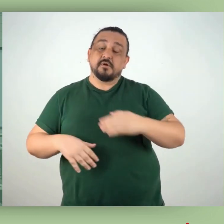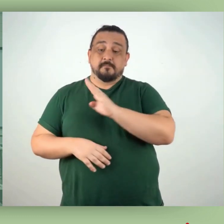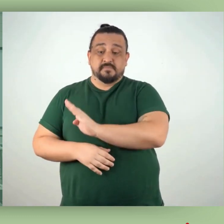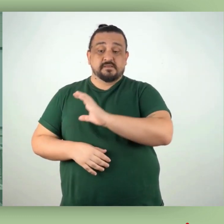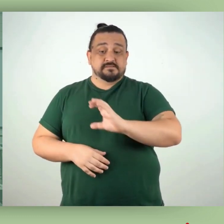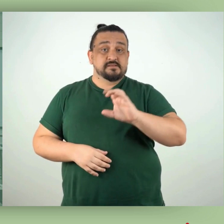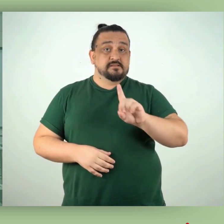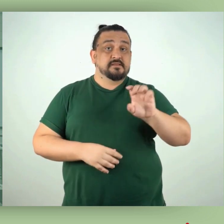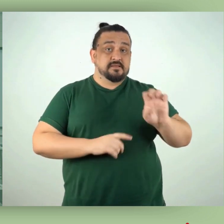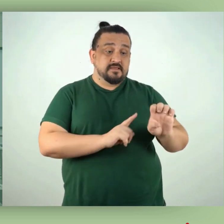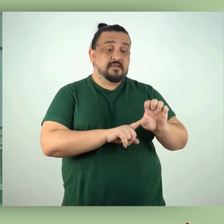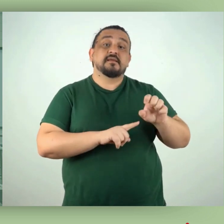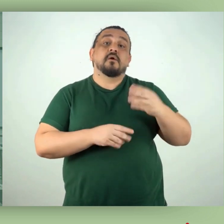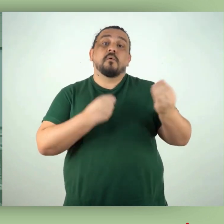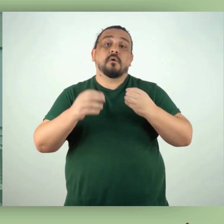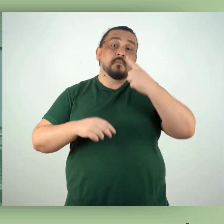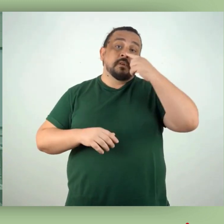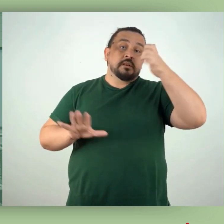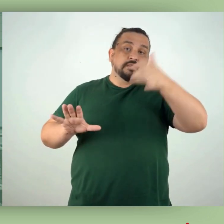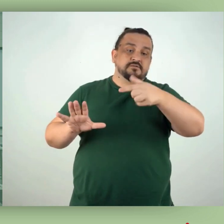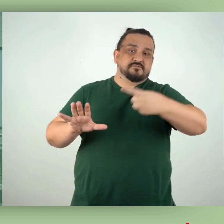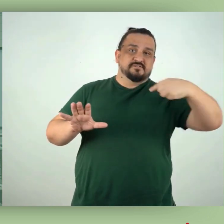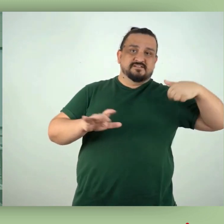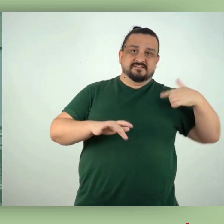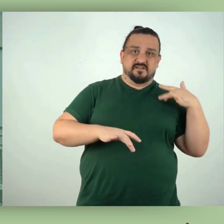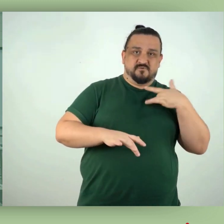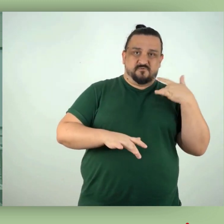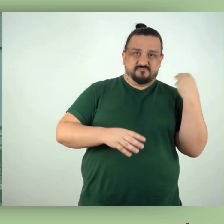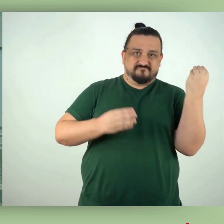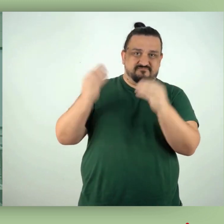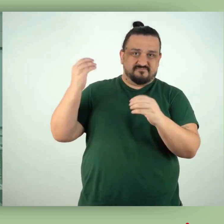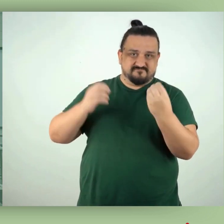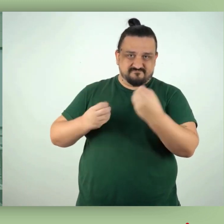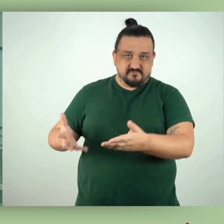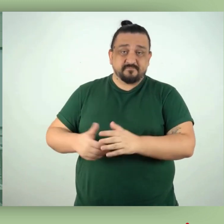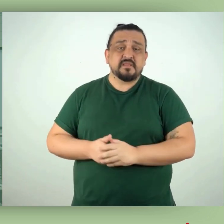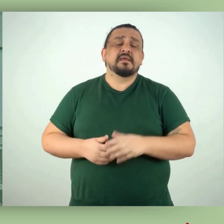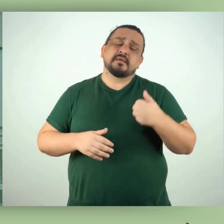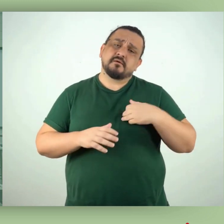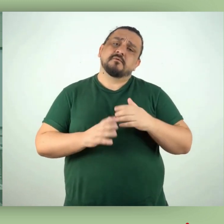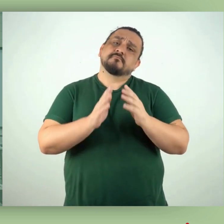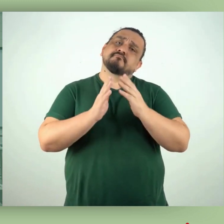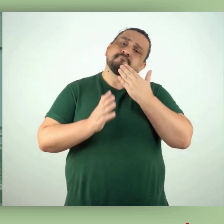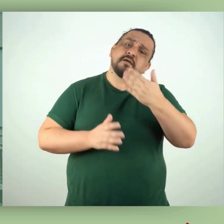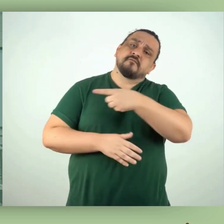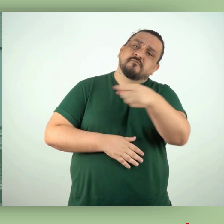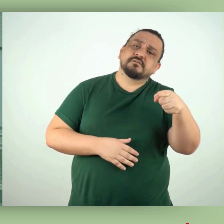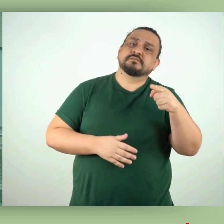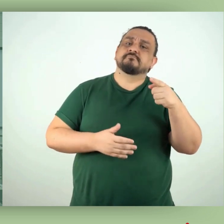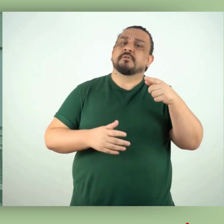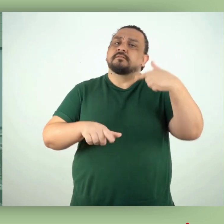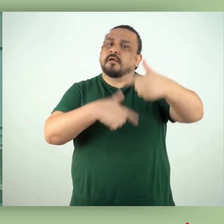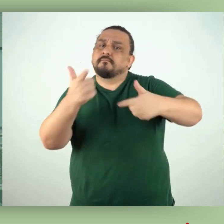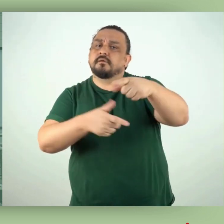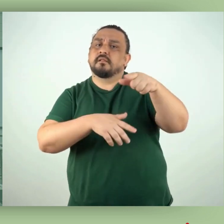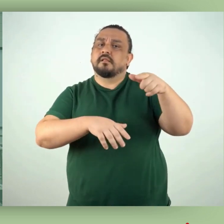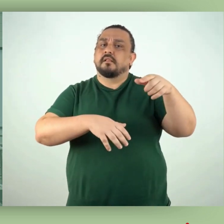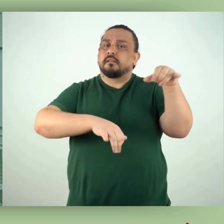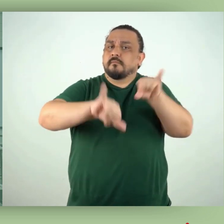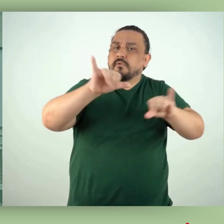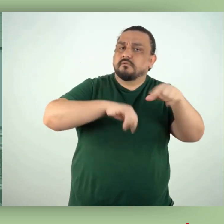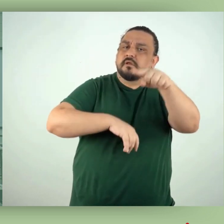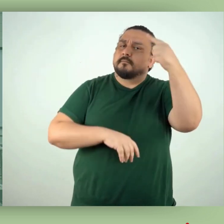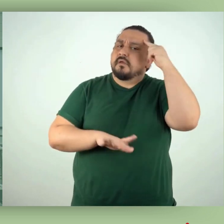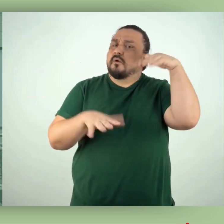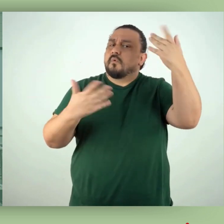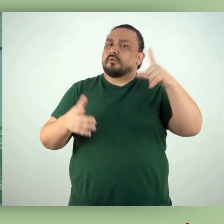e E dos resíduos de serviços de saúde. Proponho que você pense nos resíduos que gera durante suas práticas